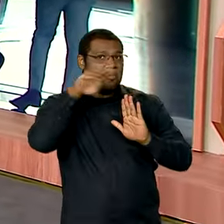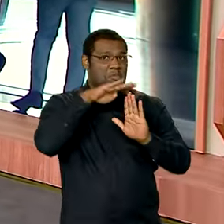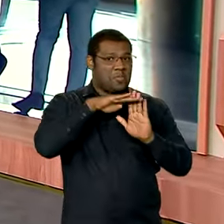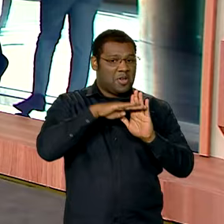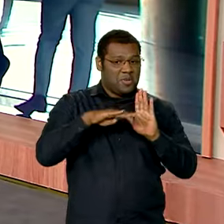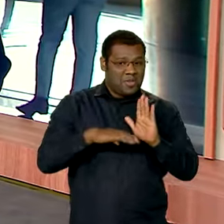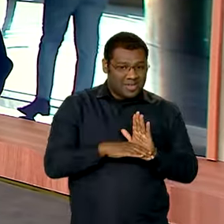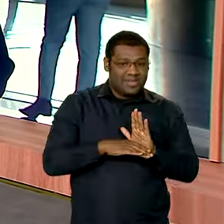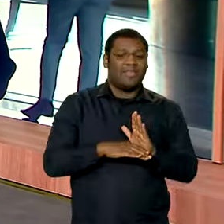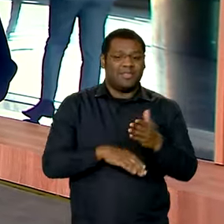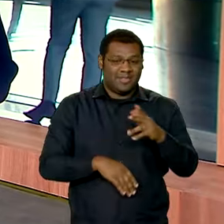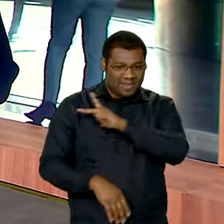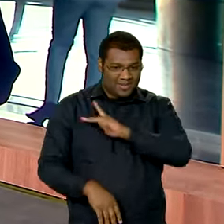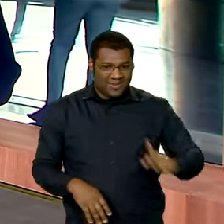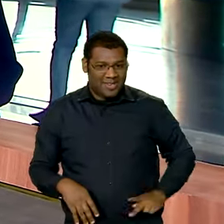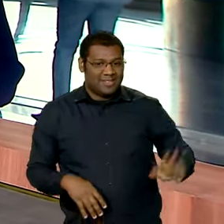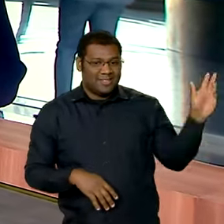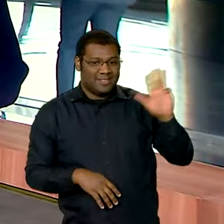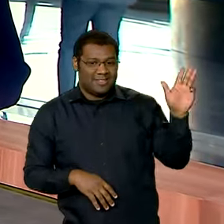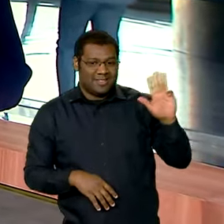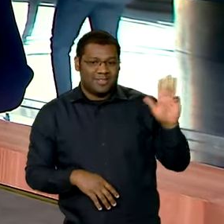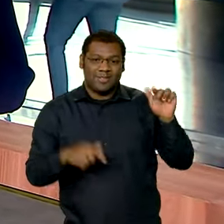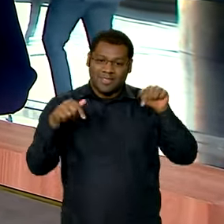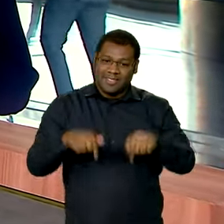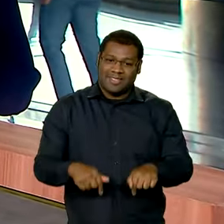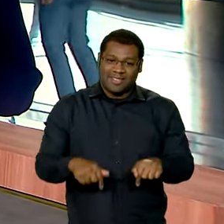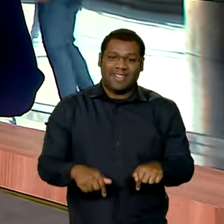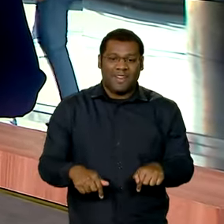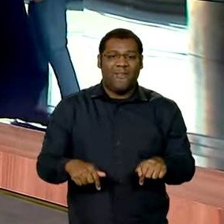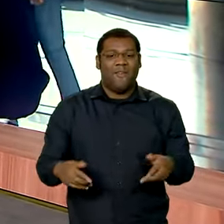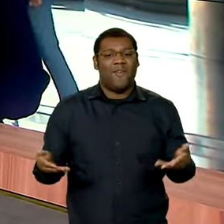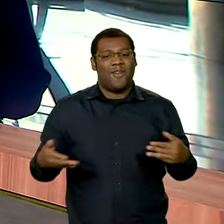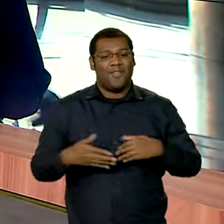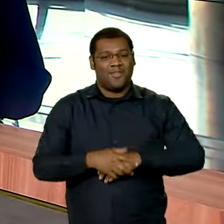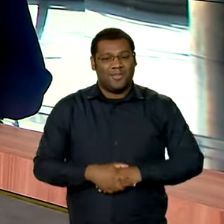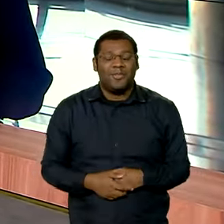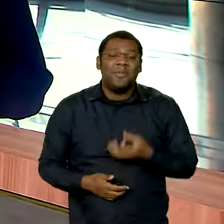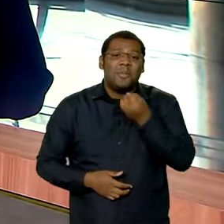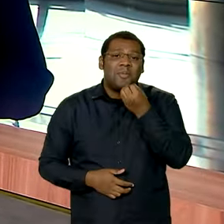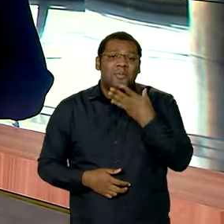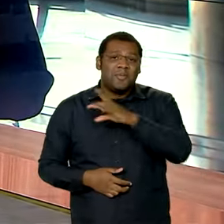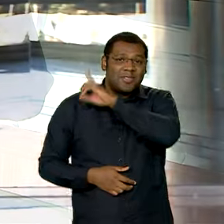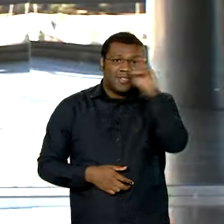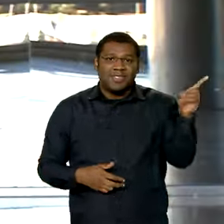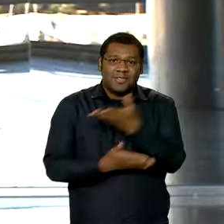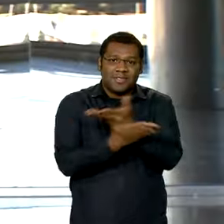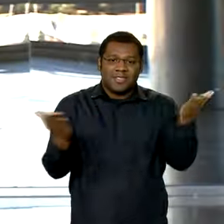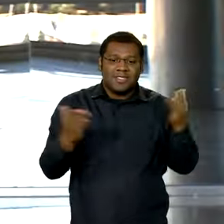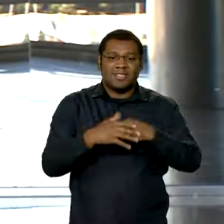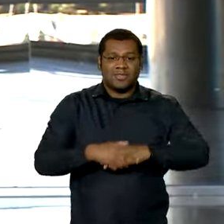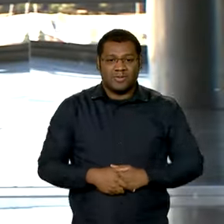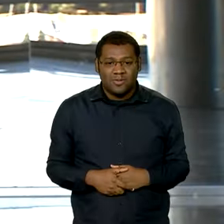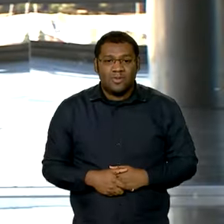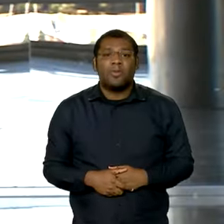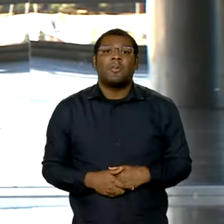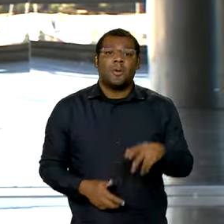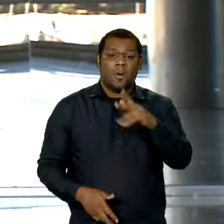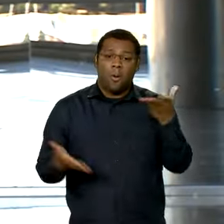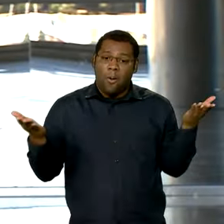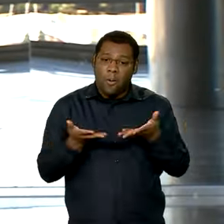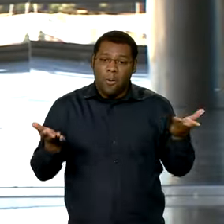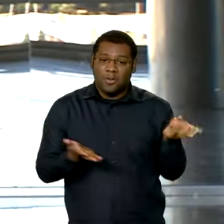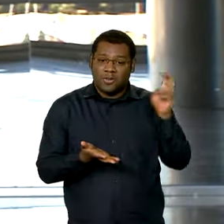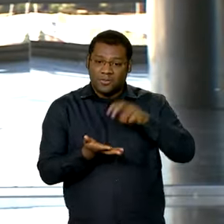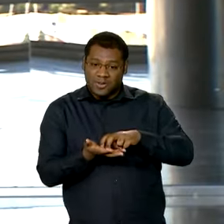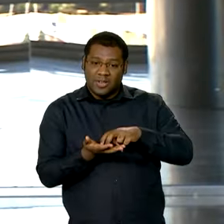bom dia. Os compromissos começaram cedo? Oi, Vanessa, bom dia para você. Bom dia a todos que nos acompanham. Pois é, esses compromissos começaram logo